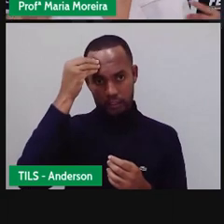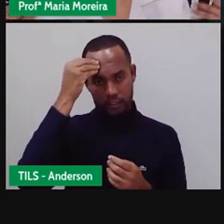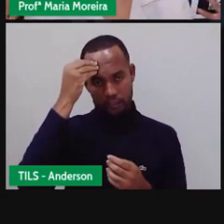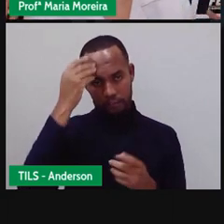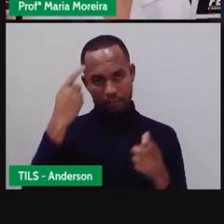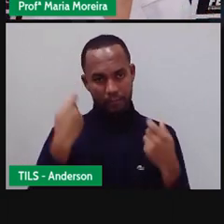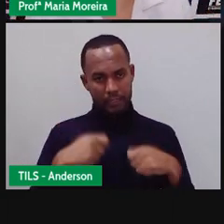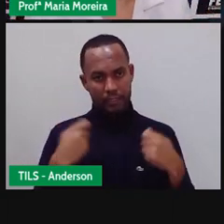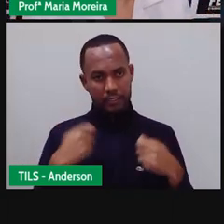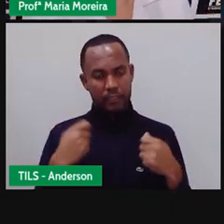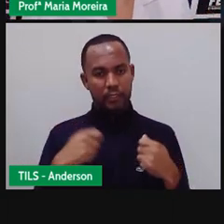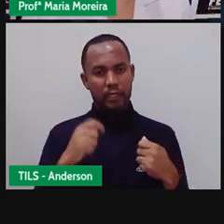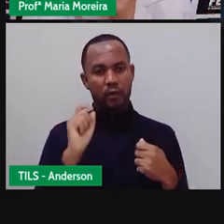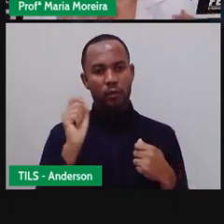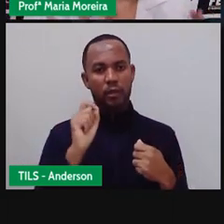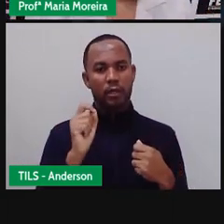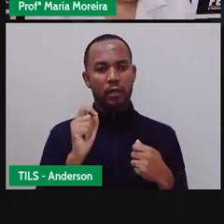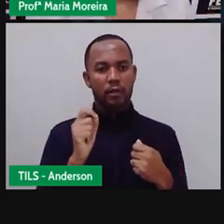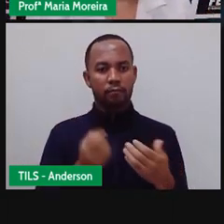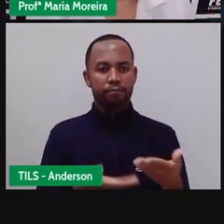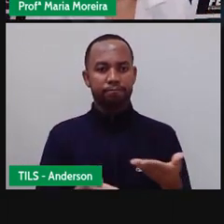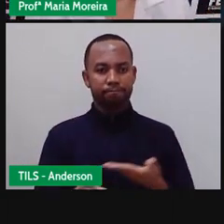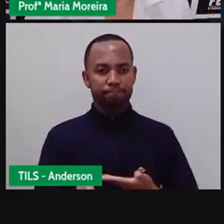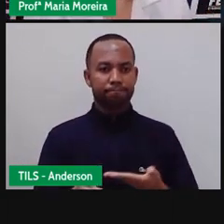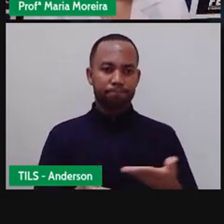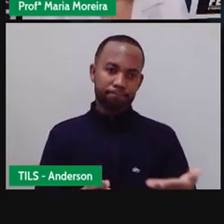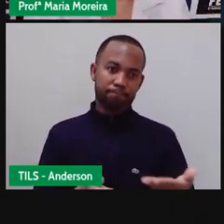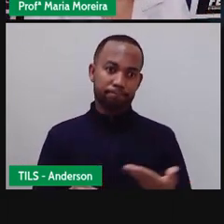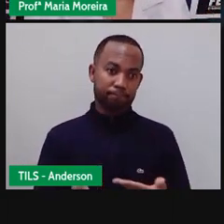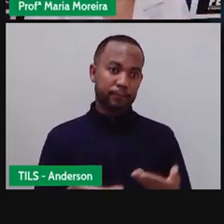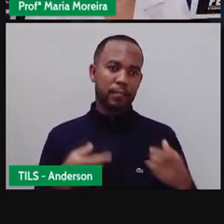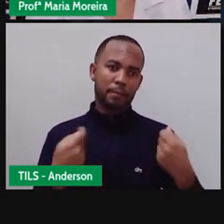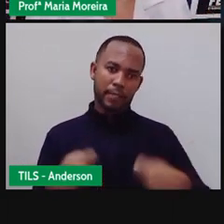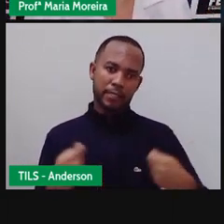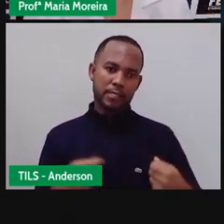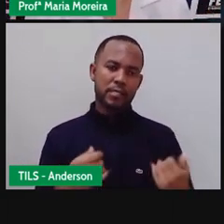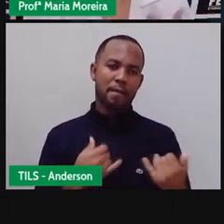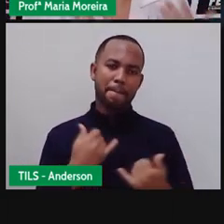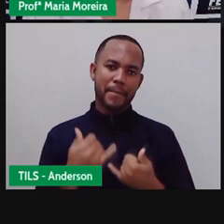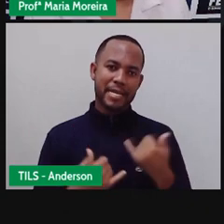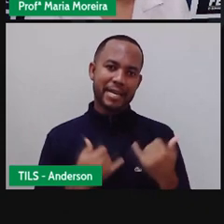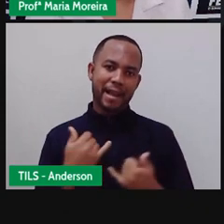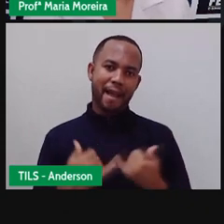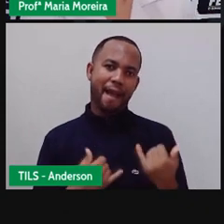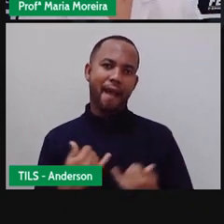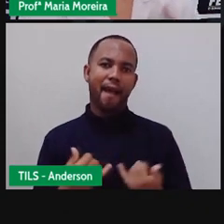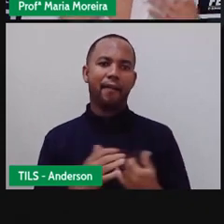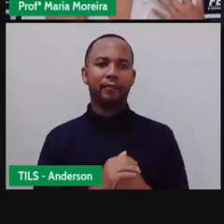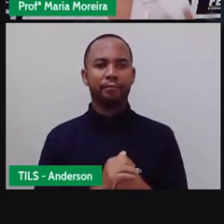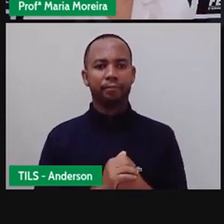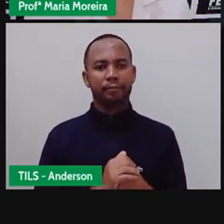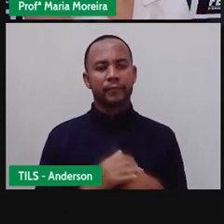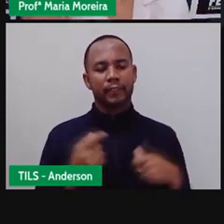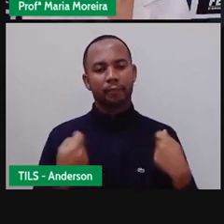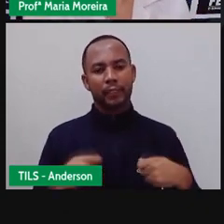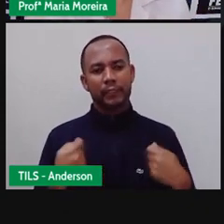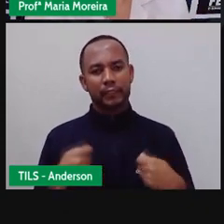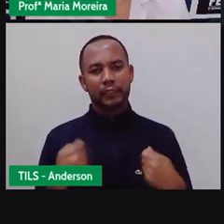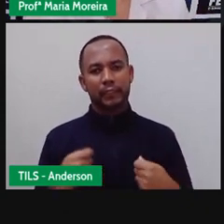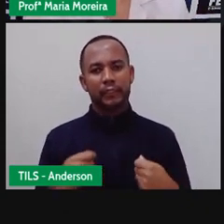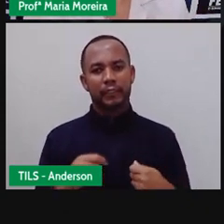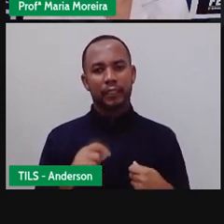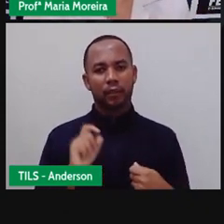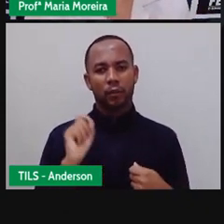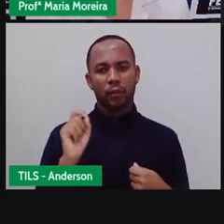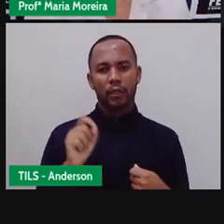vocês precisam interagir. Precisam brincar. Eu sei que o momento é complicado, tá? Mas quando tudo isso passar, precisa brincar. Olha só pra